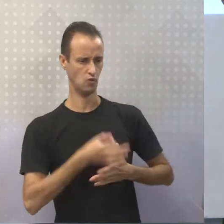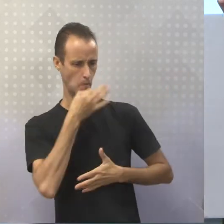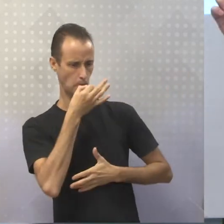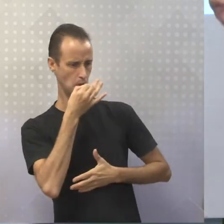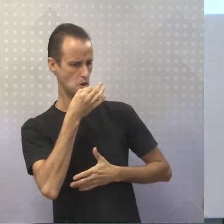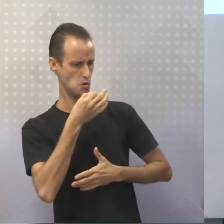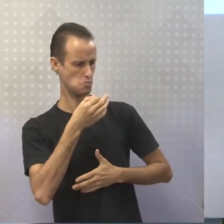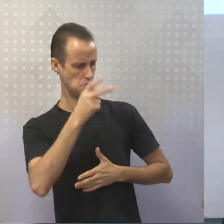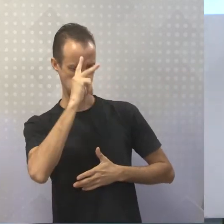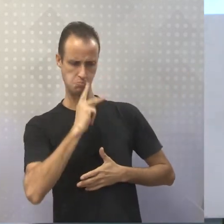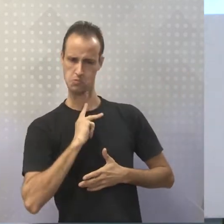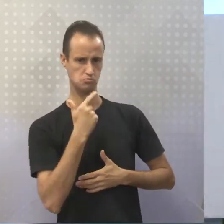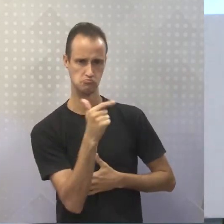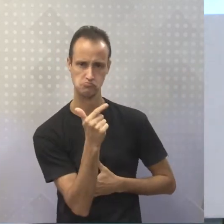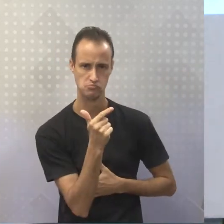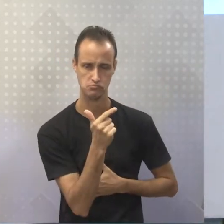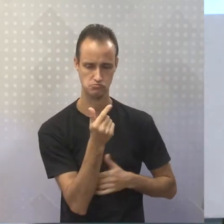contrário.